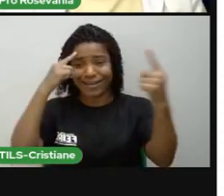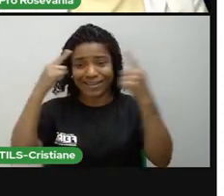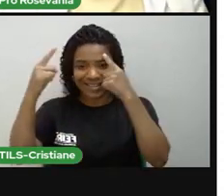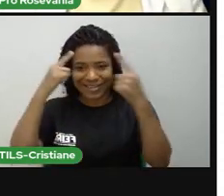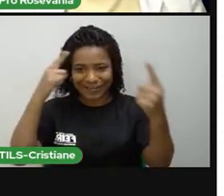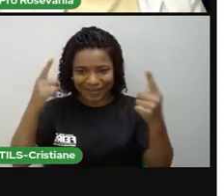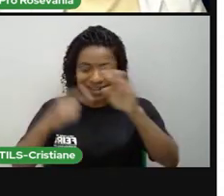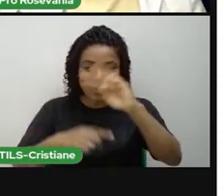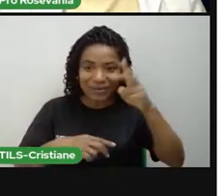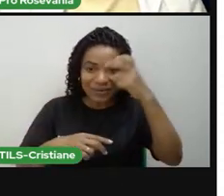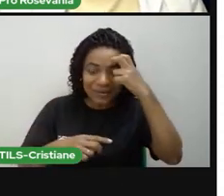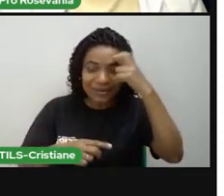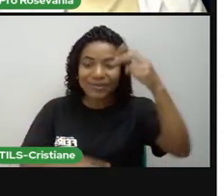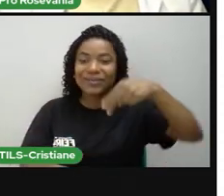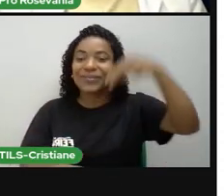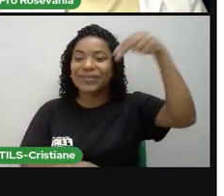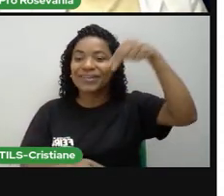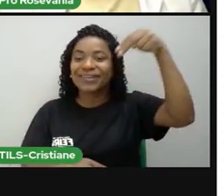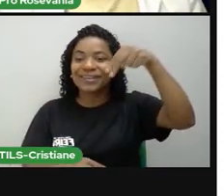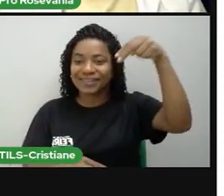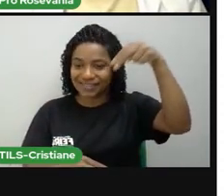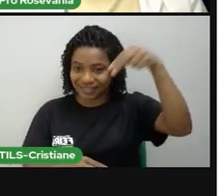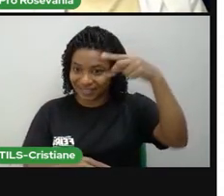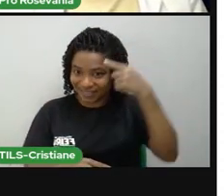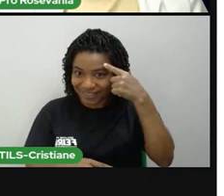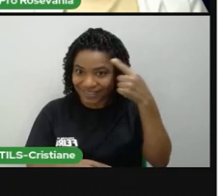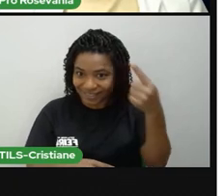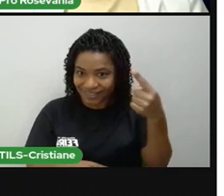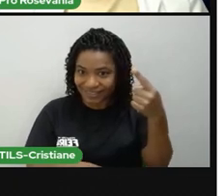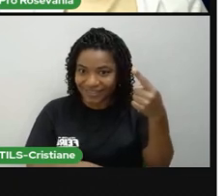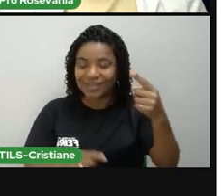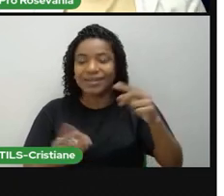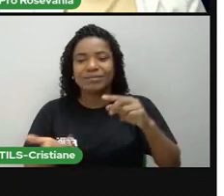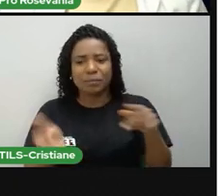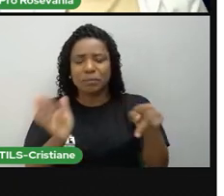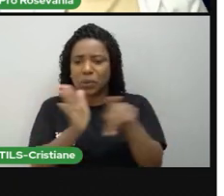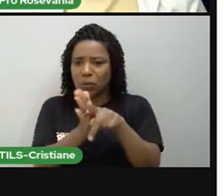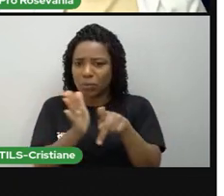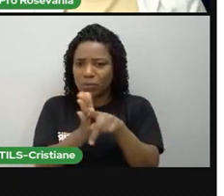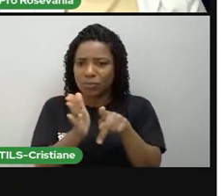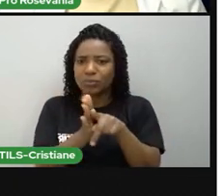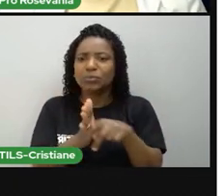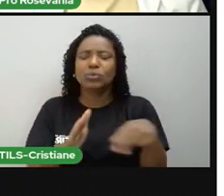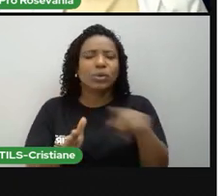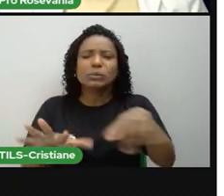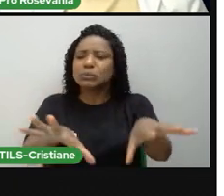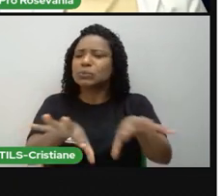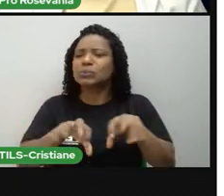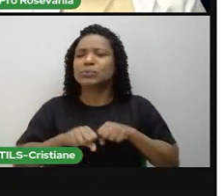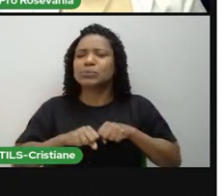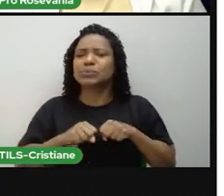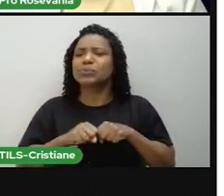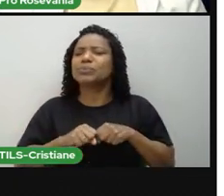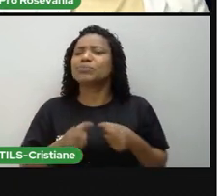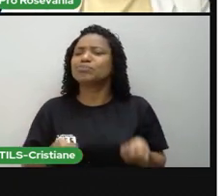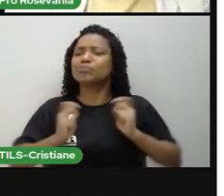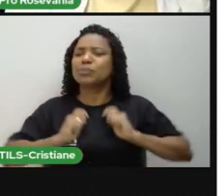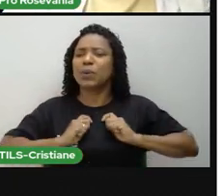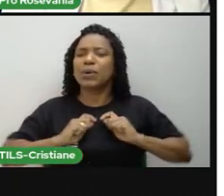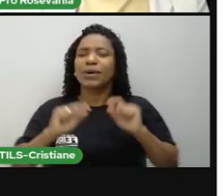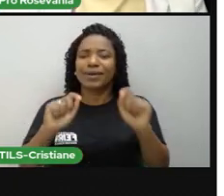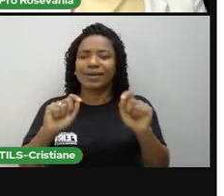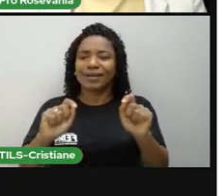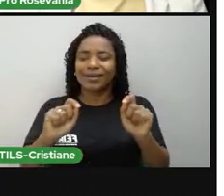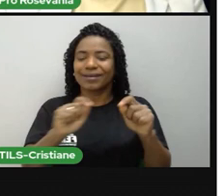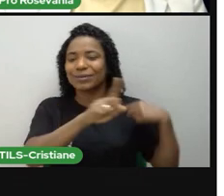do Nordeste, e essa cultura do Nordeste, ela está, né, enraizada, no caso, né, a gente herdou coisas dos povos indígenas,